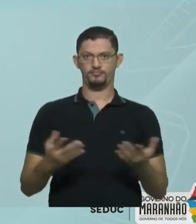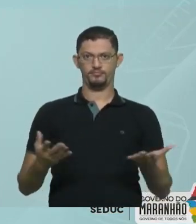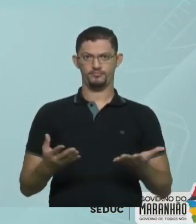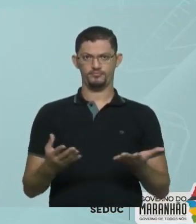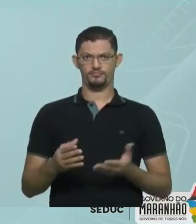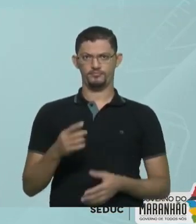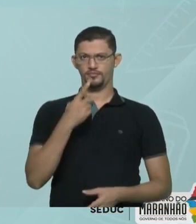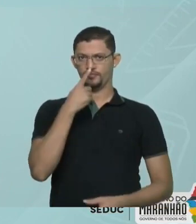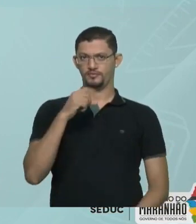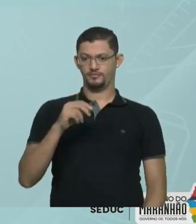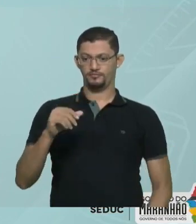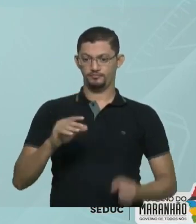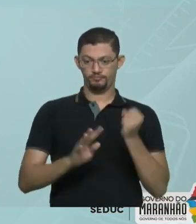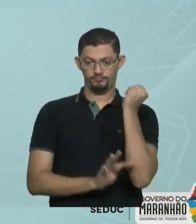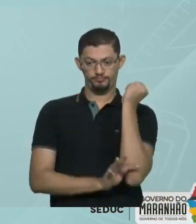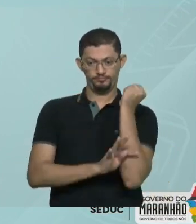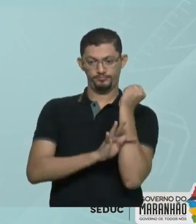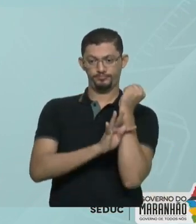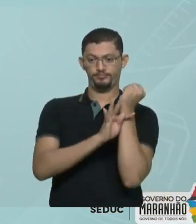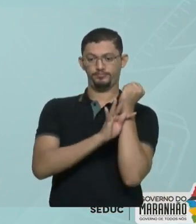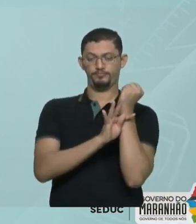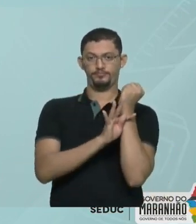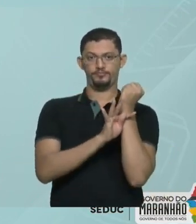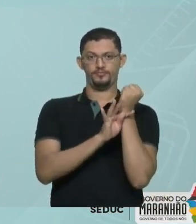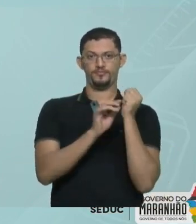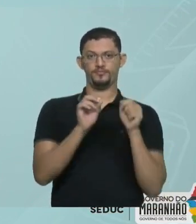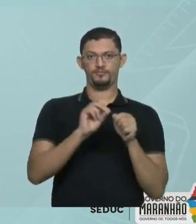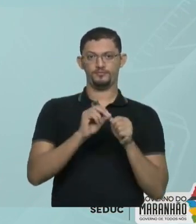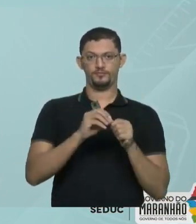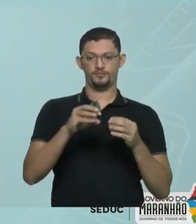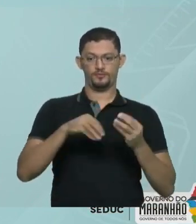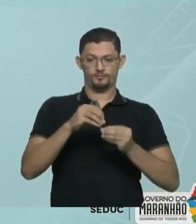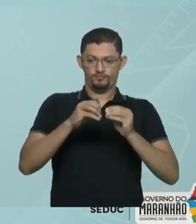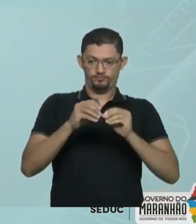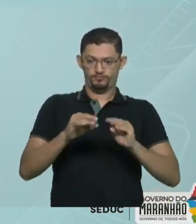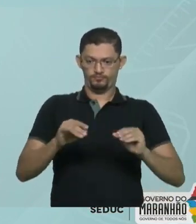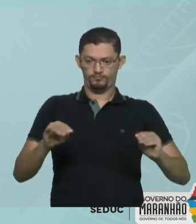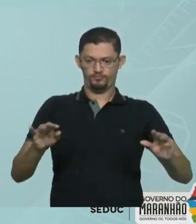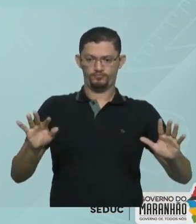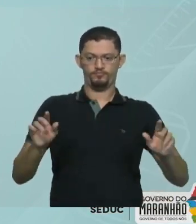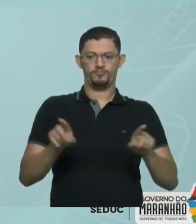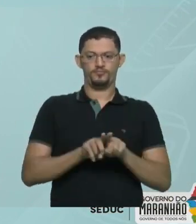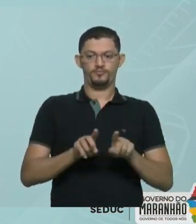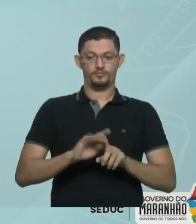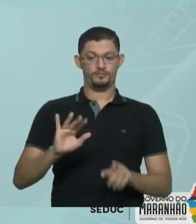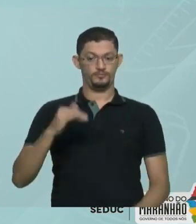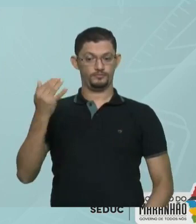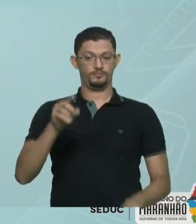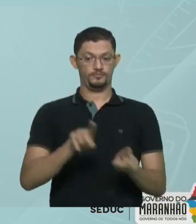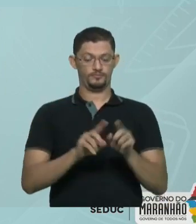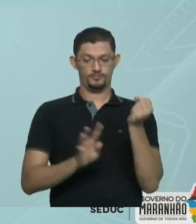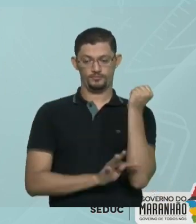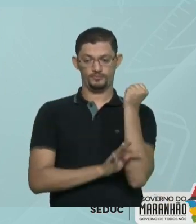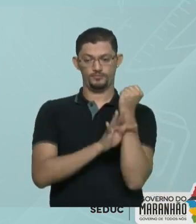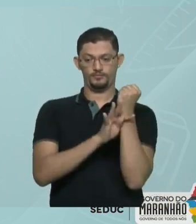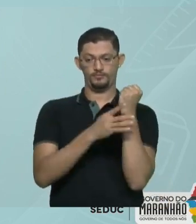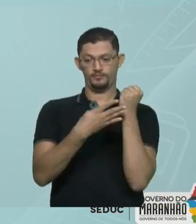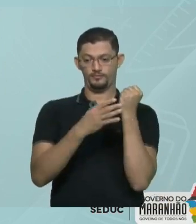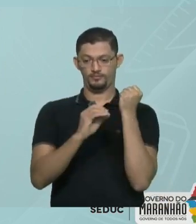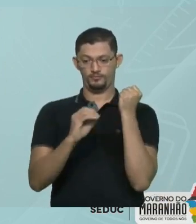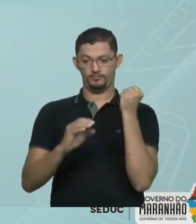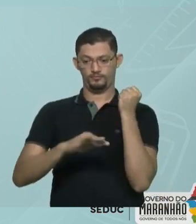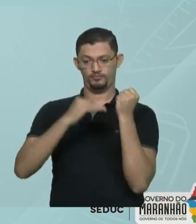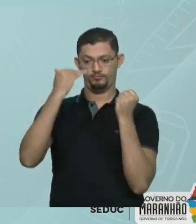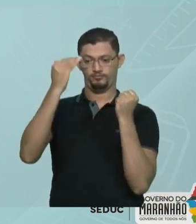Sal de cozinha Eu diria que se aumenta A temperatura Você faz com que A solubilidade aumente Então Aumentando a temperatura Para 40 graus